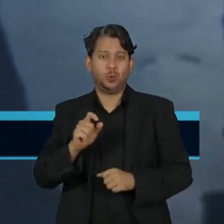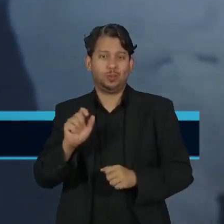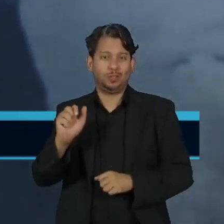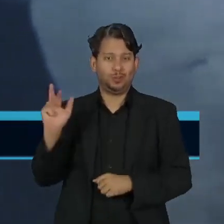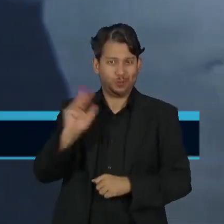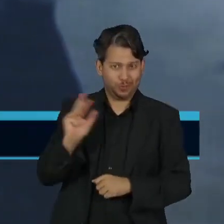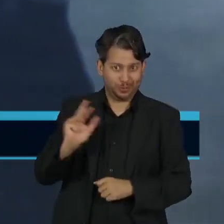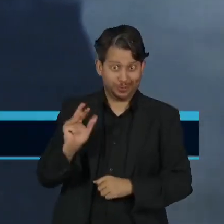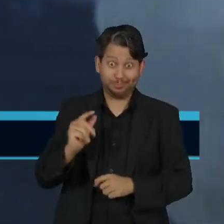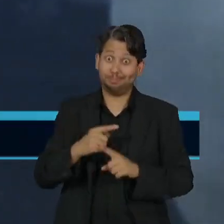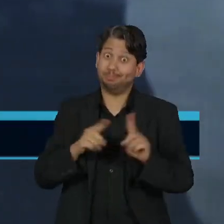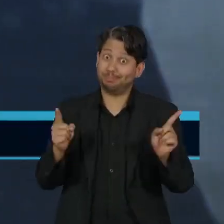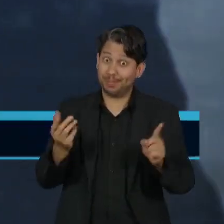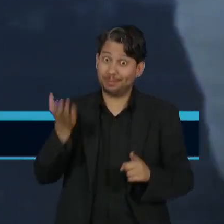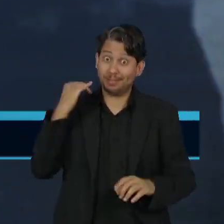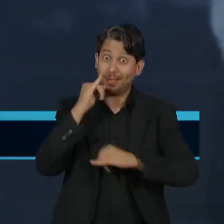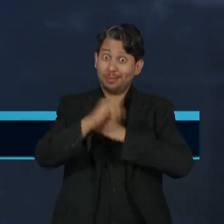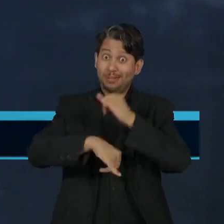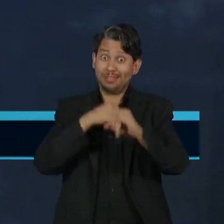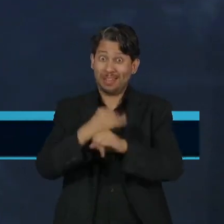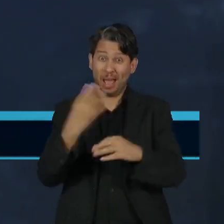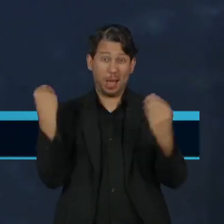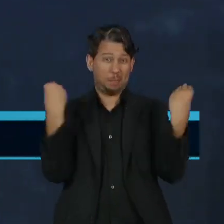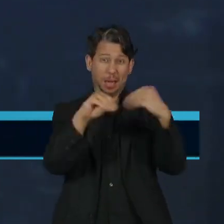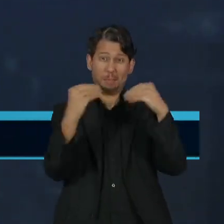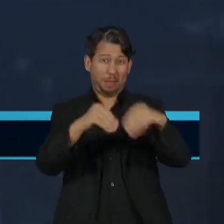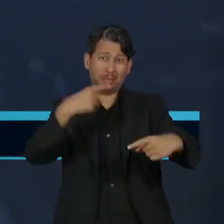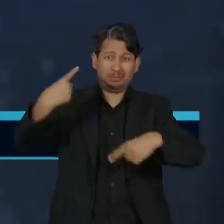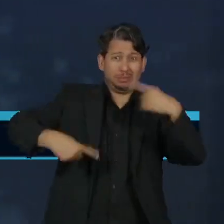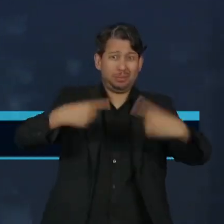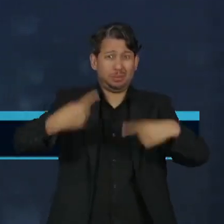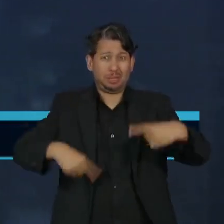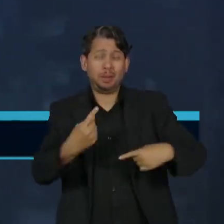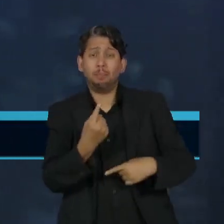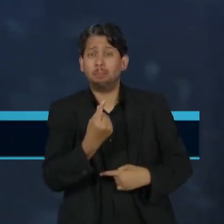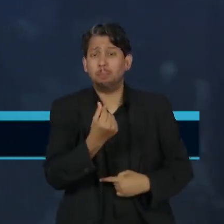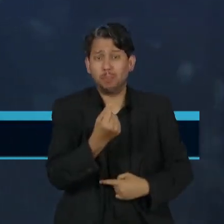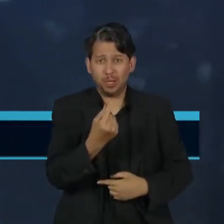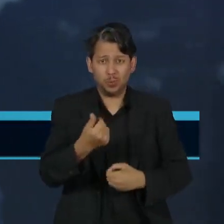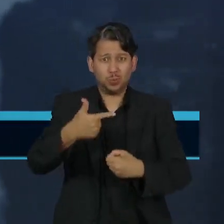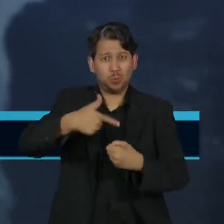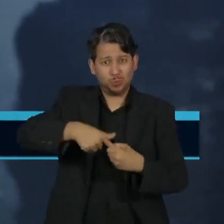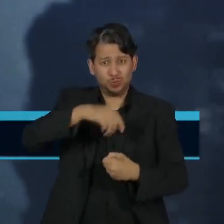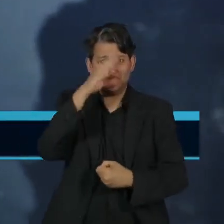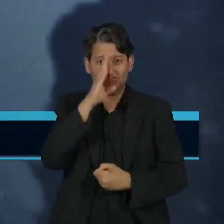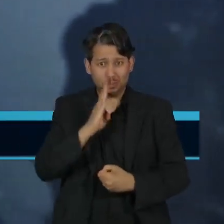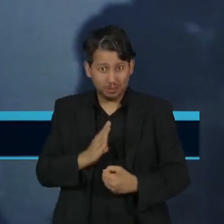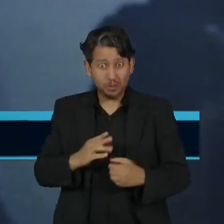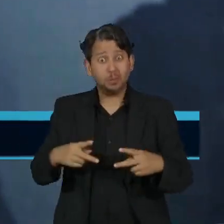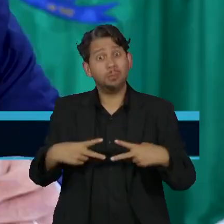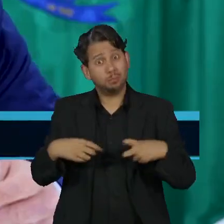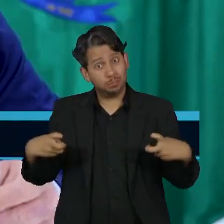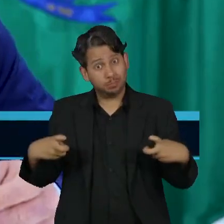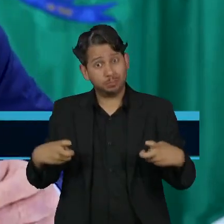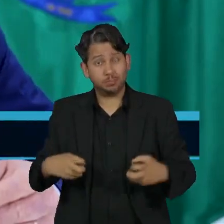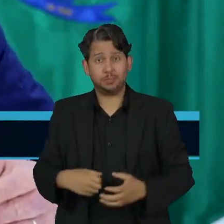os dois protagonizaram uma discussão pública na internet sobre o preço dos combustíveis vendidos pela empresa.